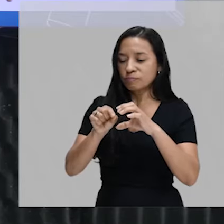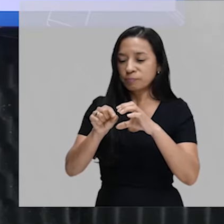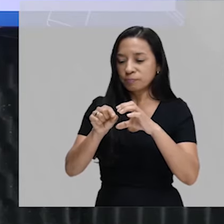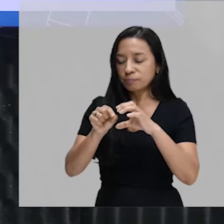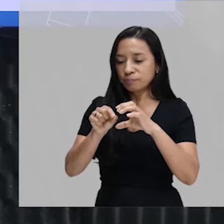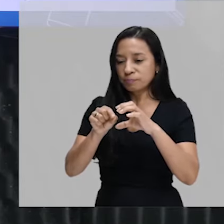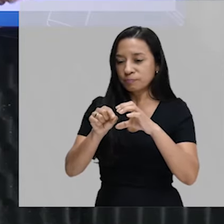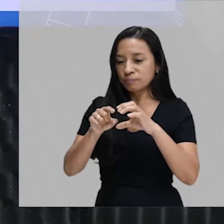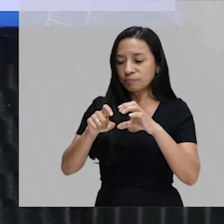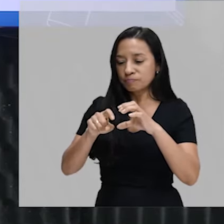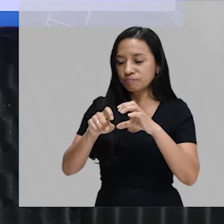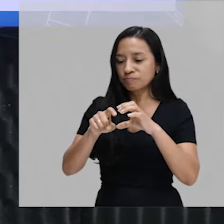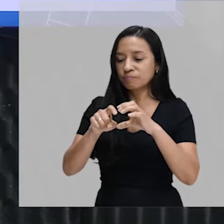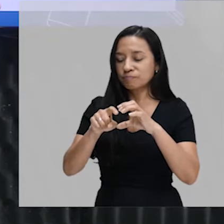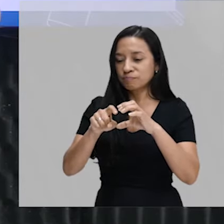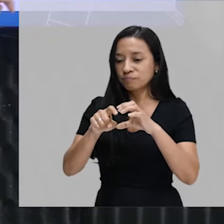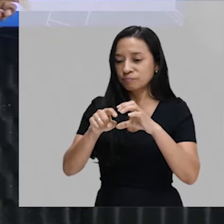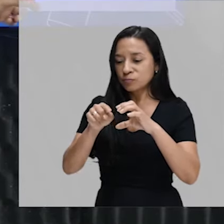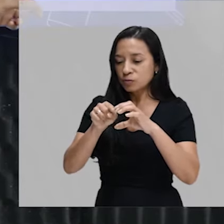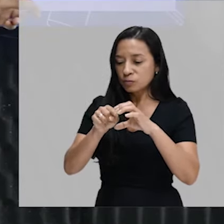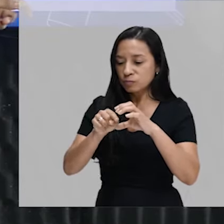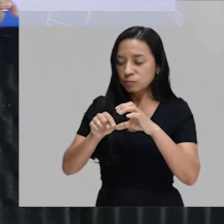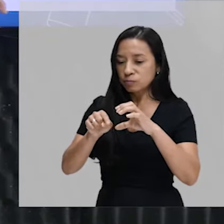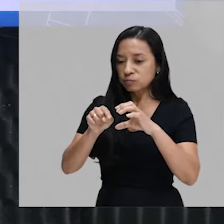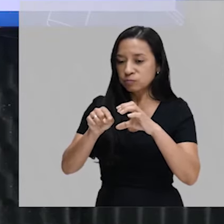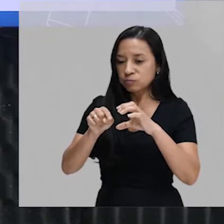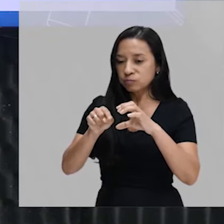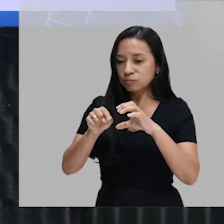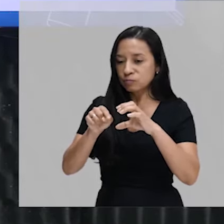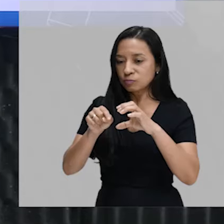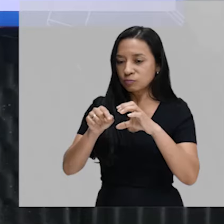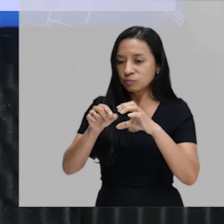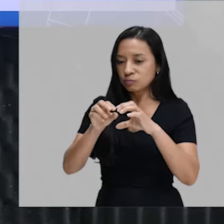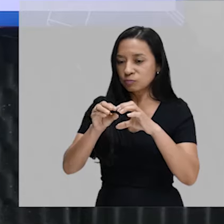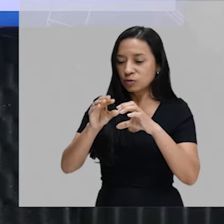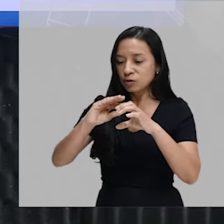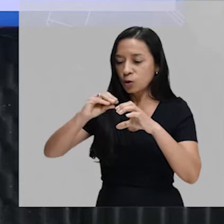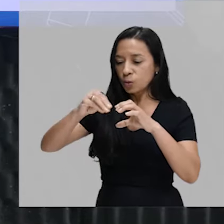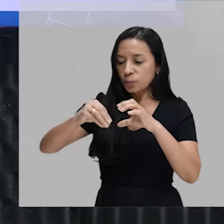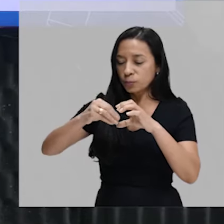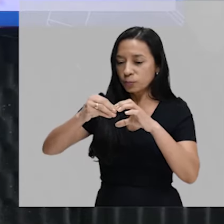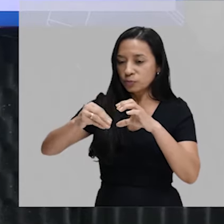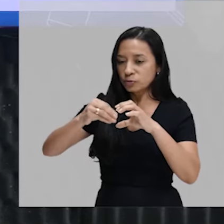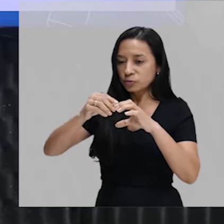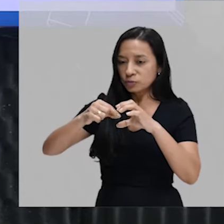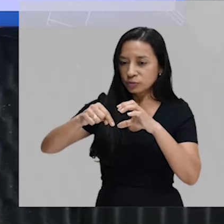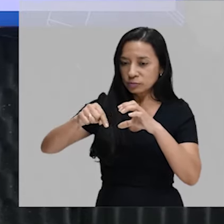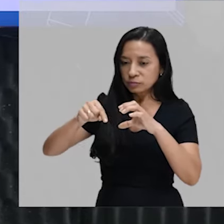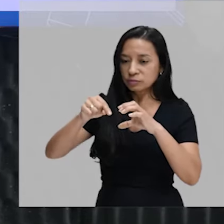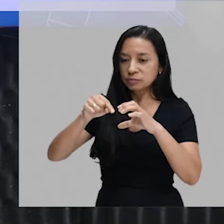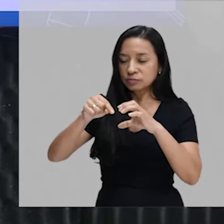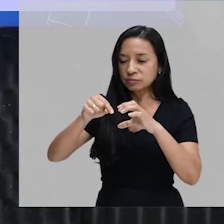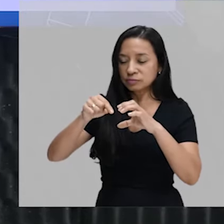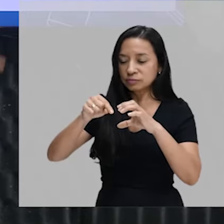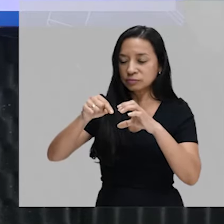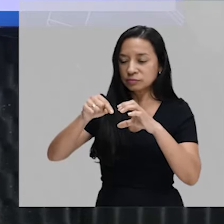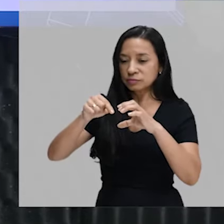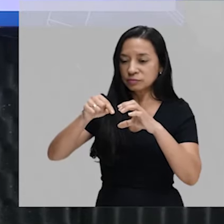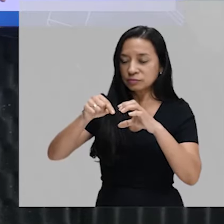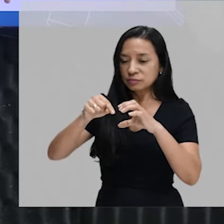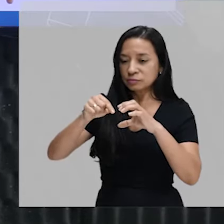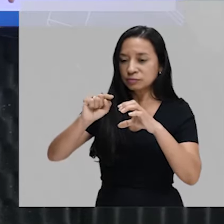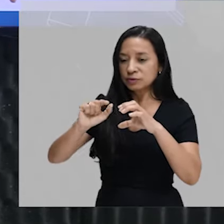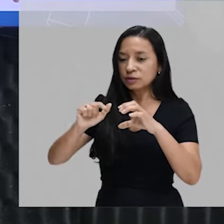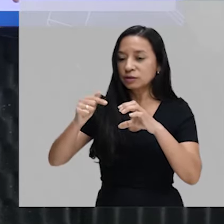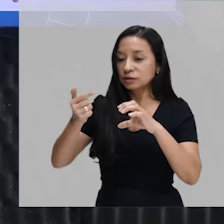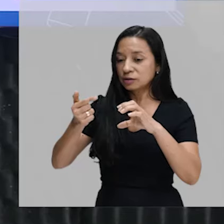esse corpo estranho. Esse fagossomo vai se fundir com o lisossomo, repleto de enzimas digestivas. E